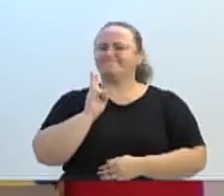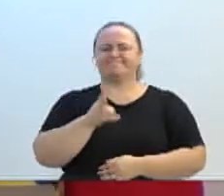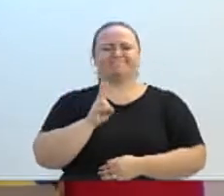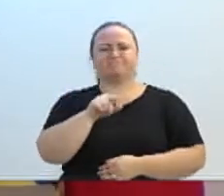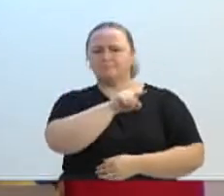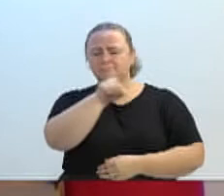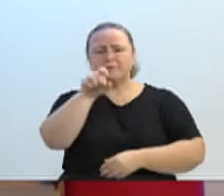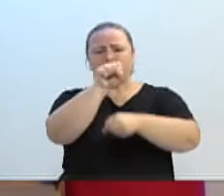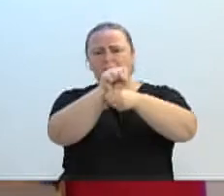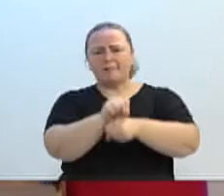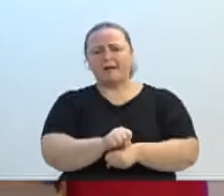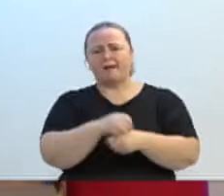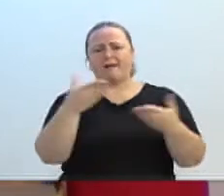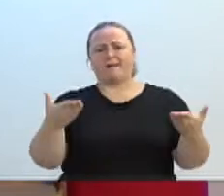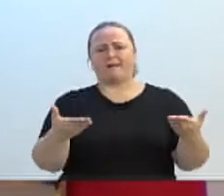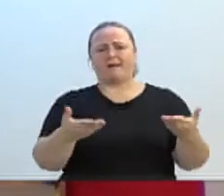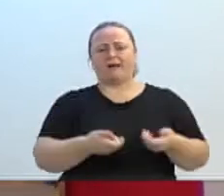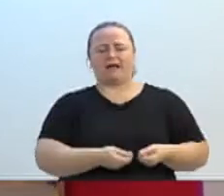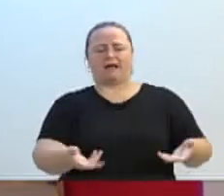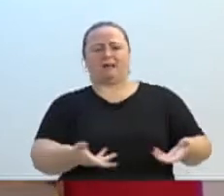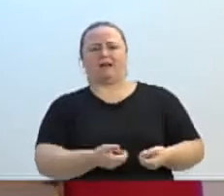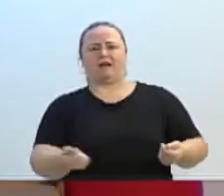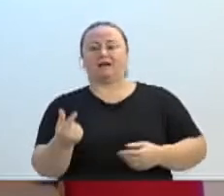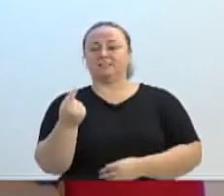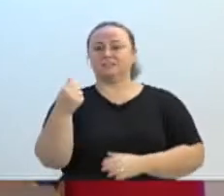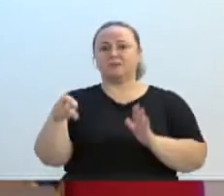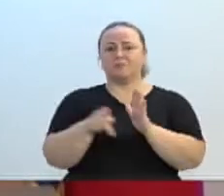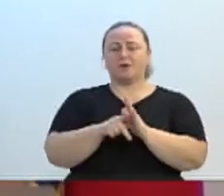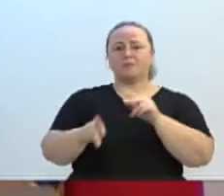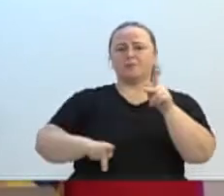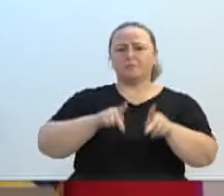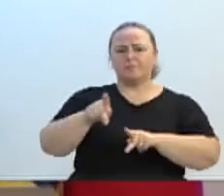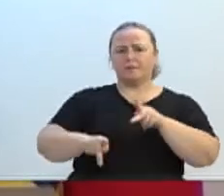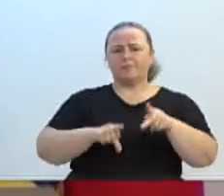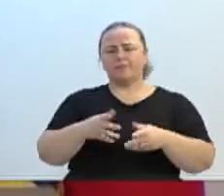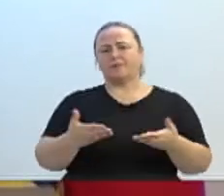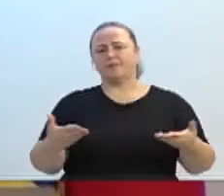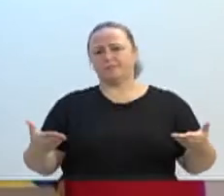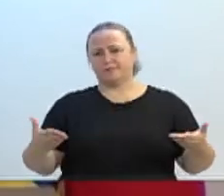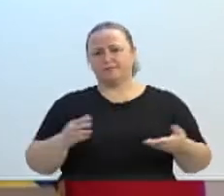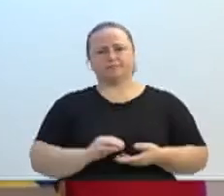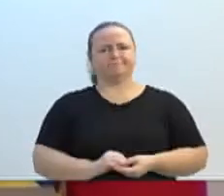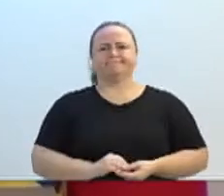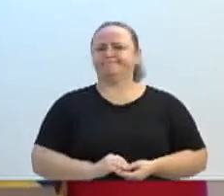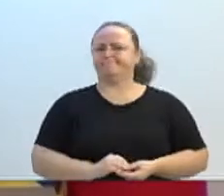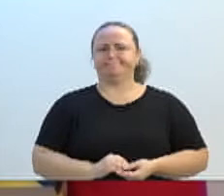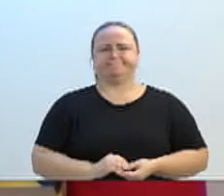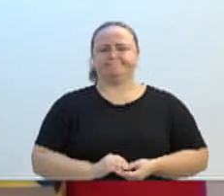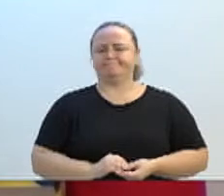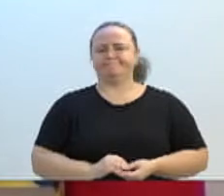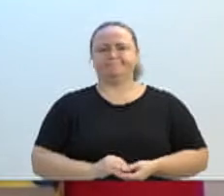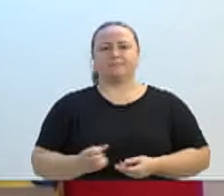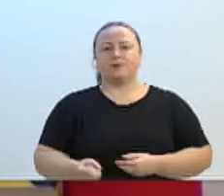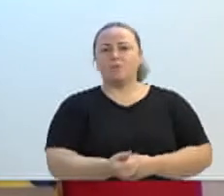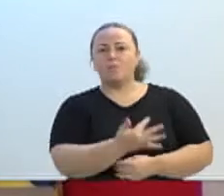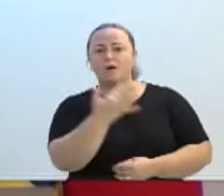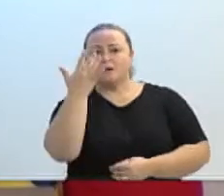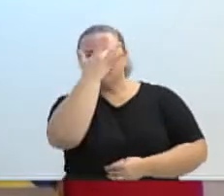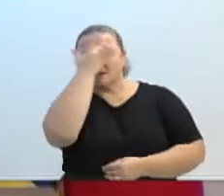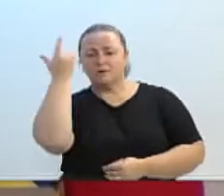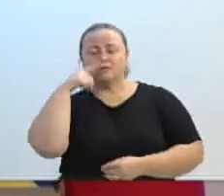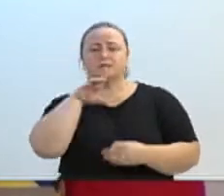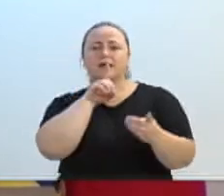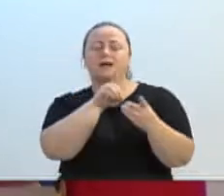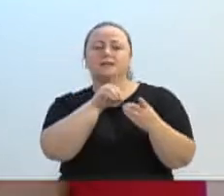gente. É dinheiro público. Botando a mão no dinheiro público desviado. Quantas e quantas pessoas que podem ser atendidas,